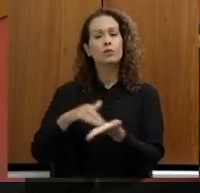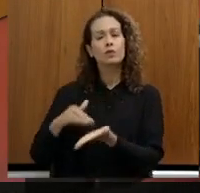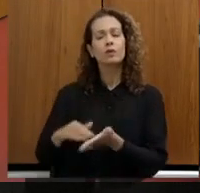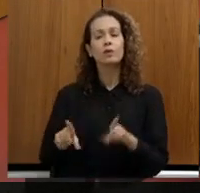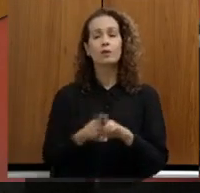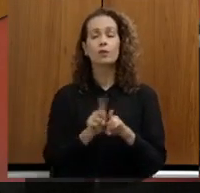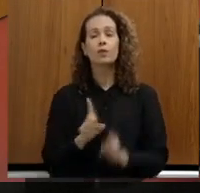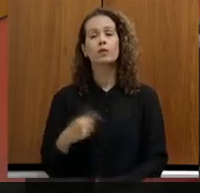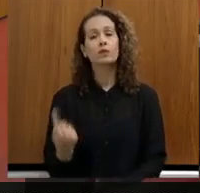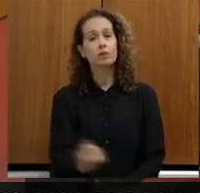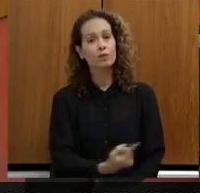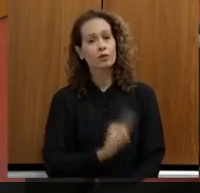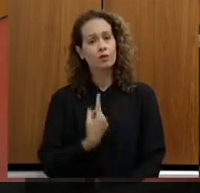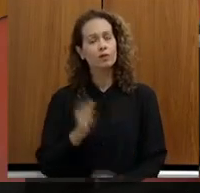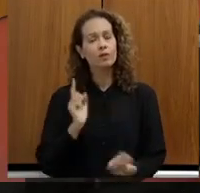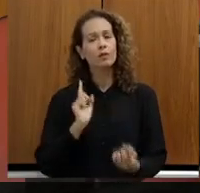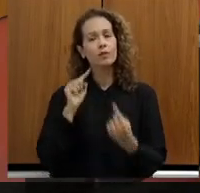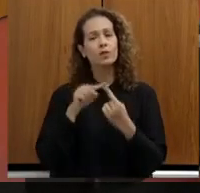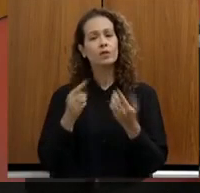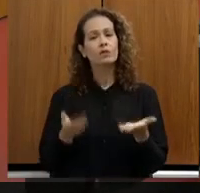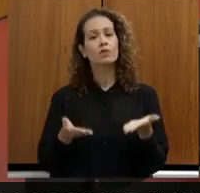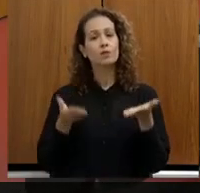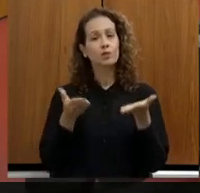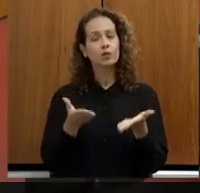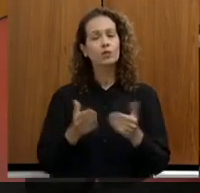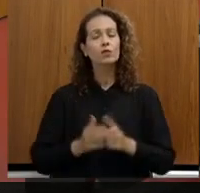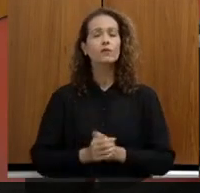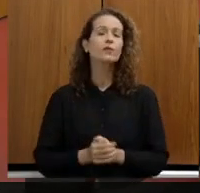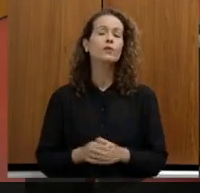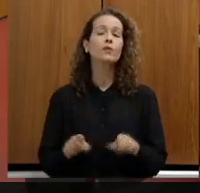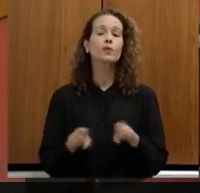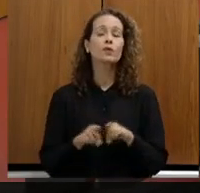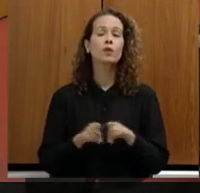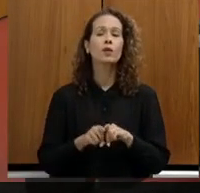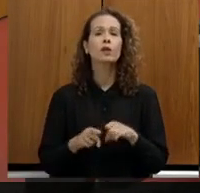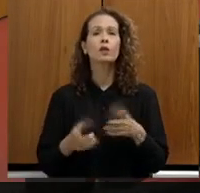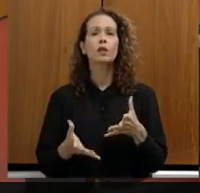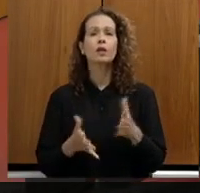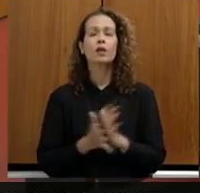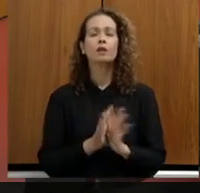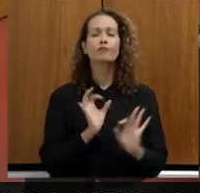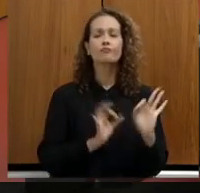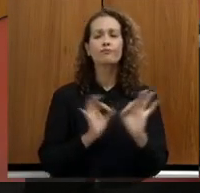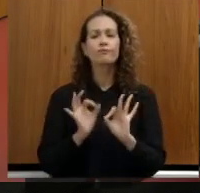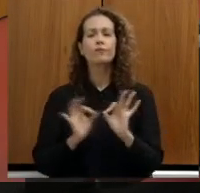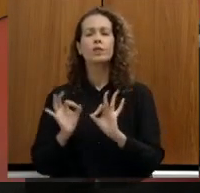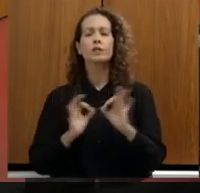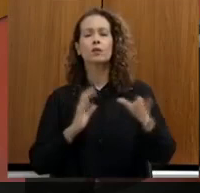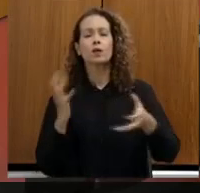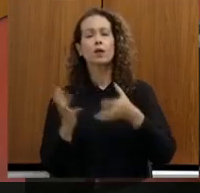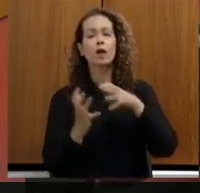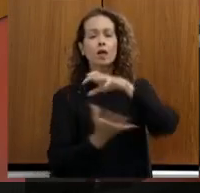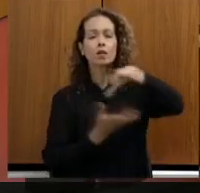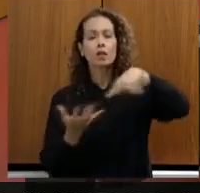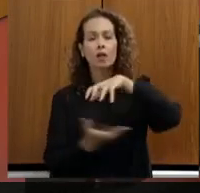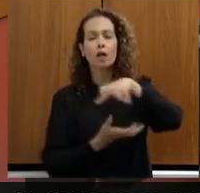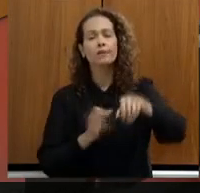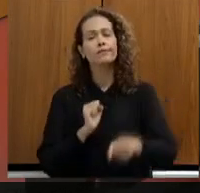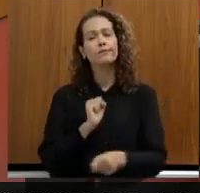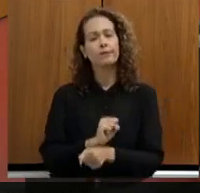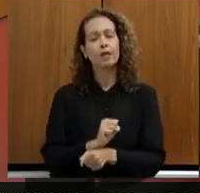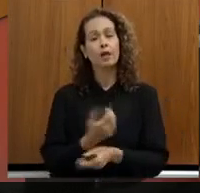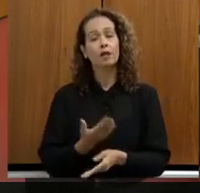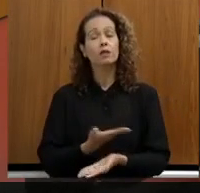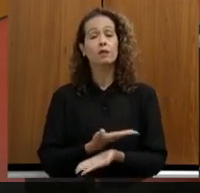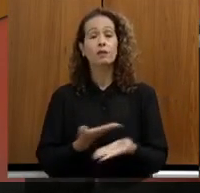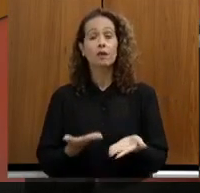possamos pôr fim a esse movimento, a essa greve. São servidores que eu